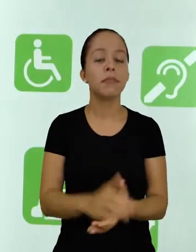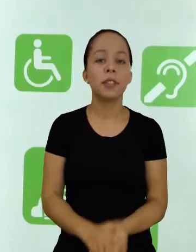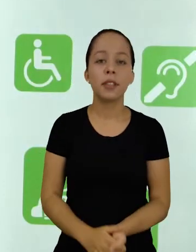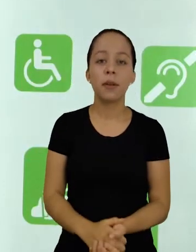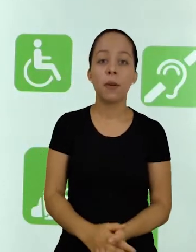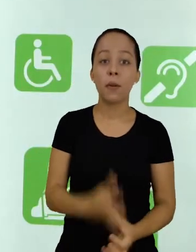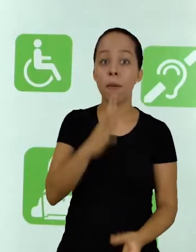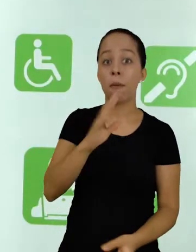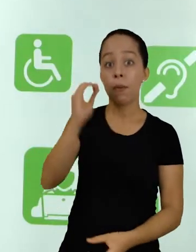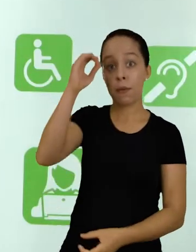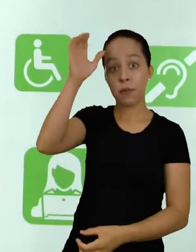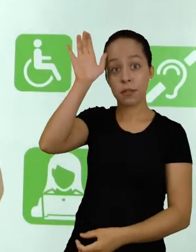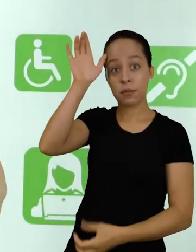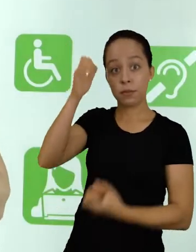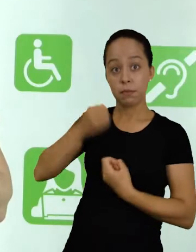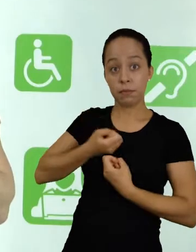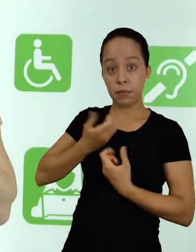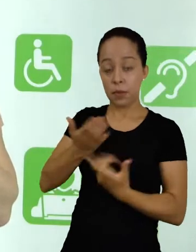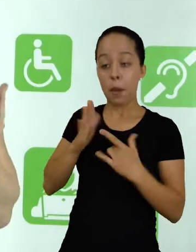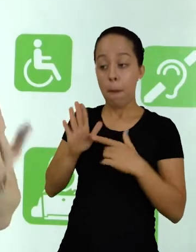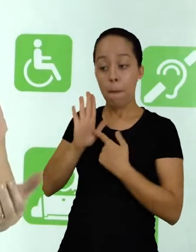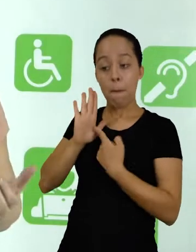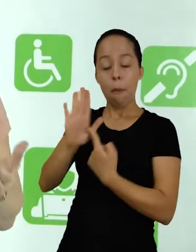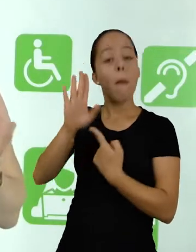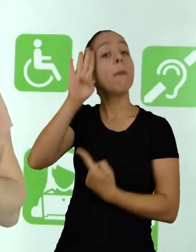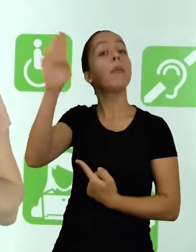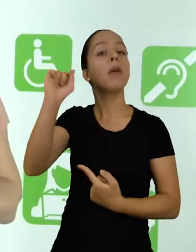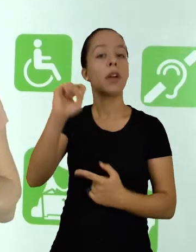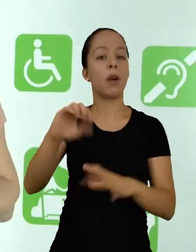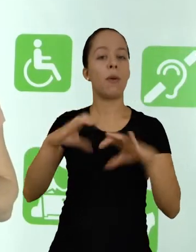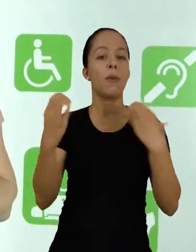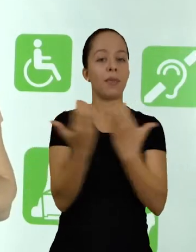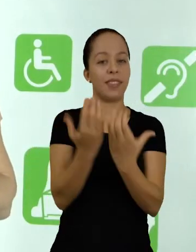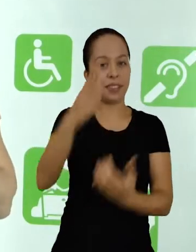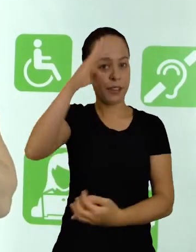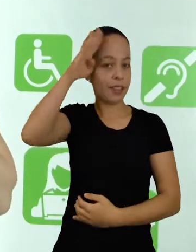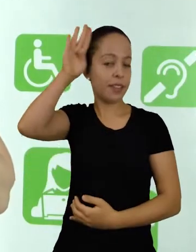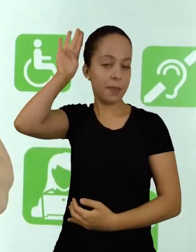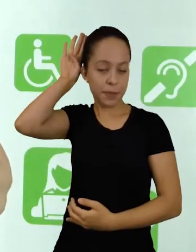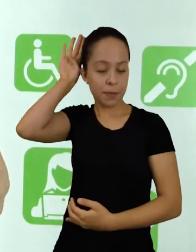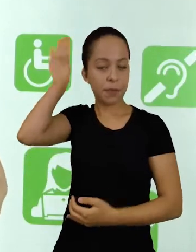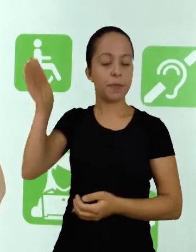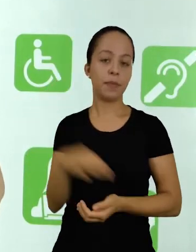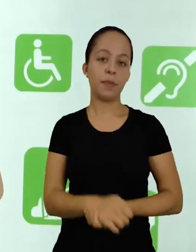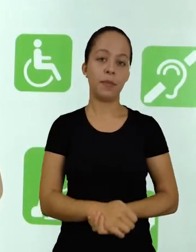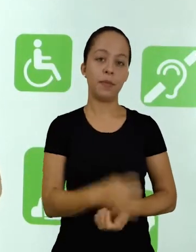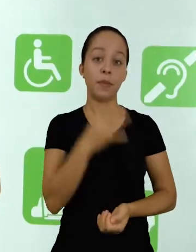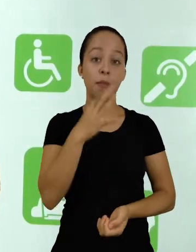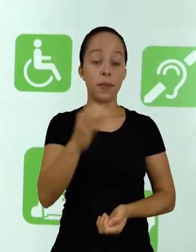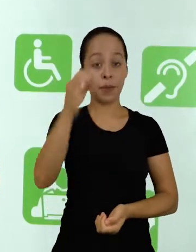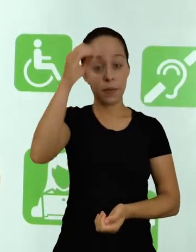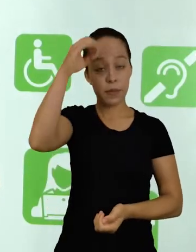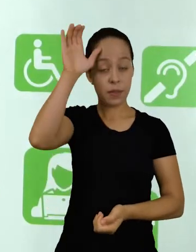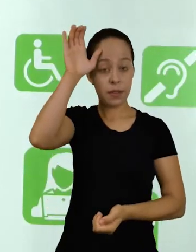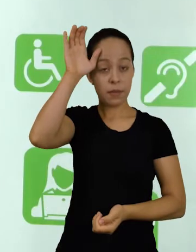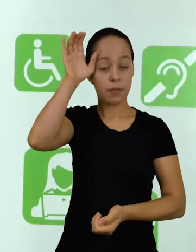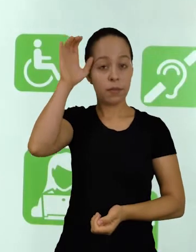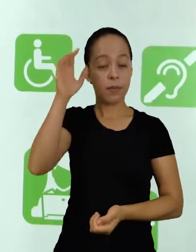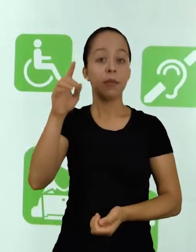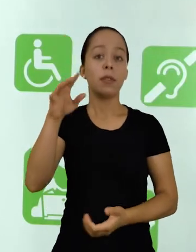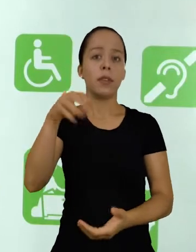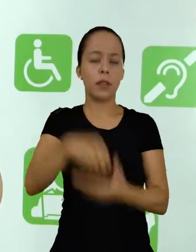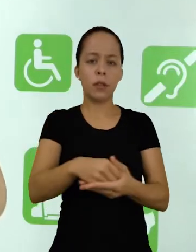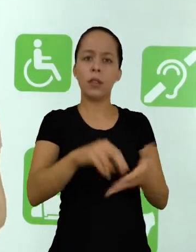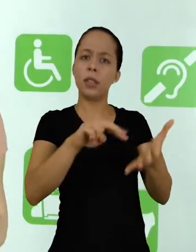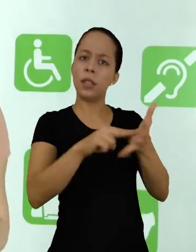conhecimento é uma necessidade da comunidade acadêmica. E esse conhecimento, ele é um critério